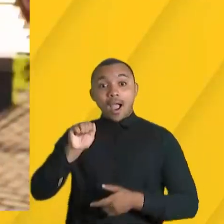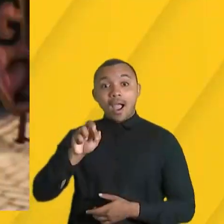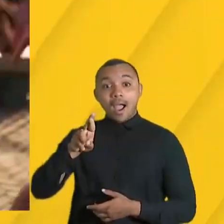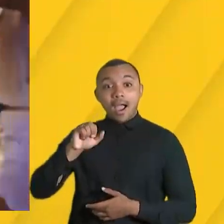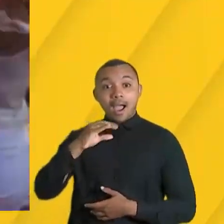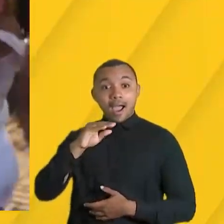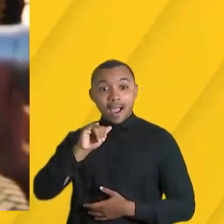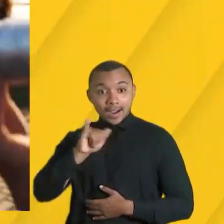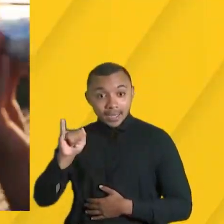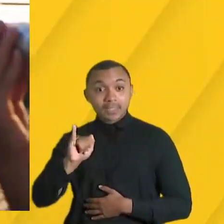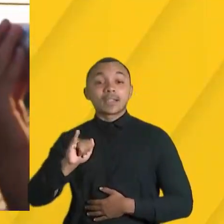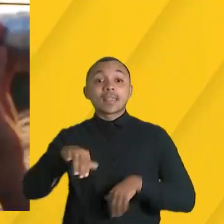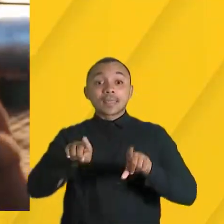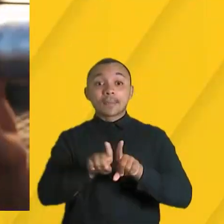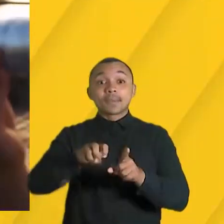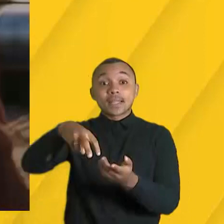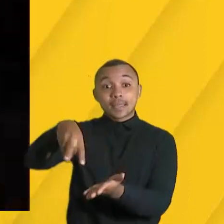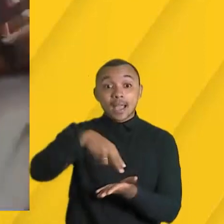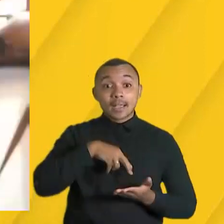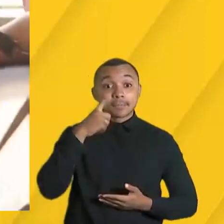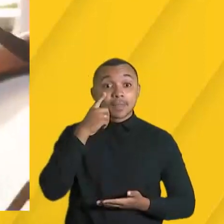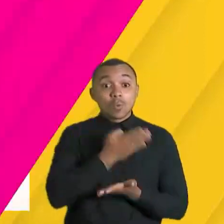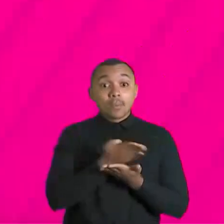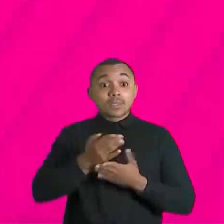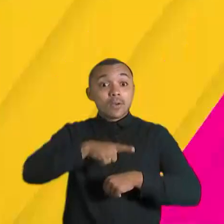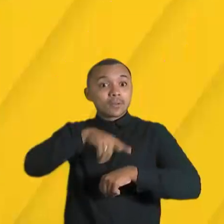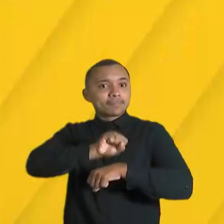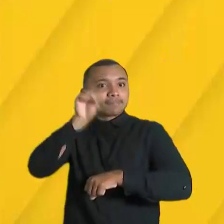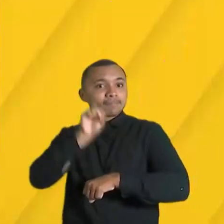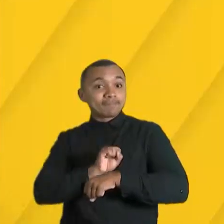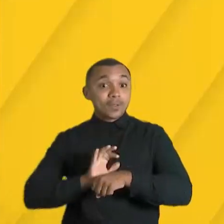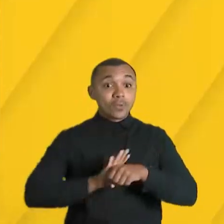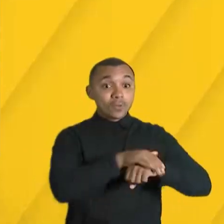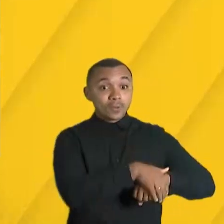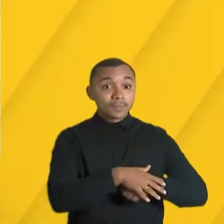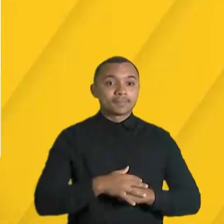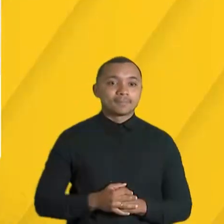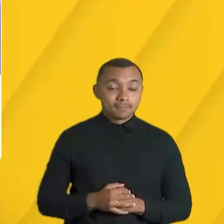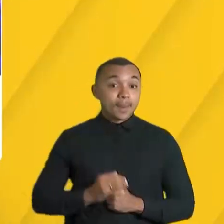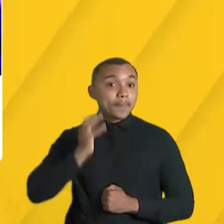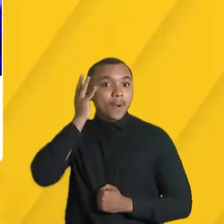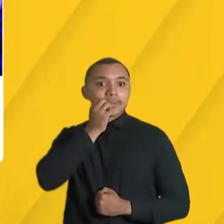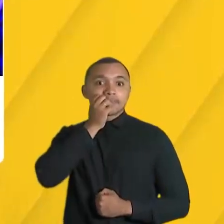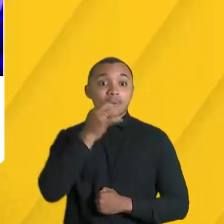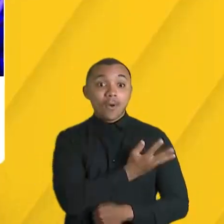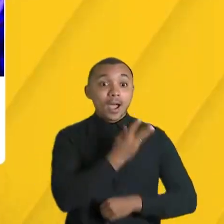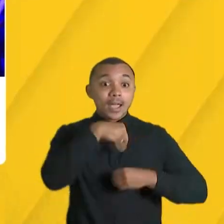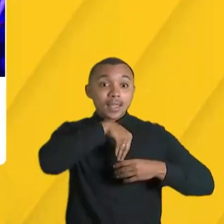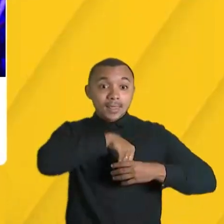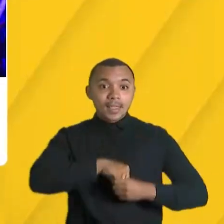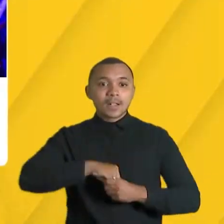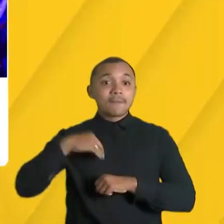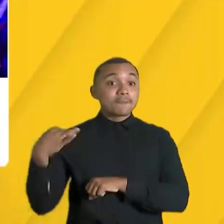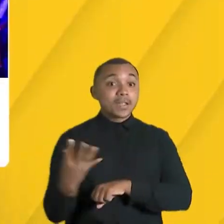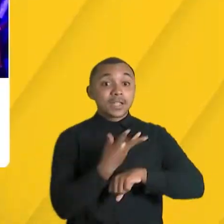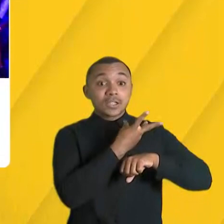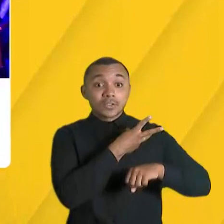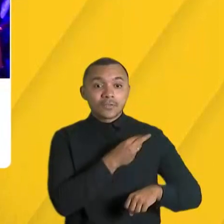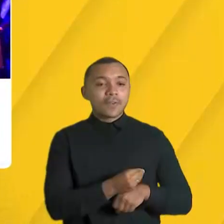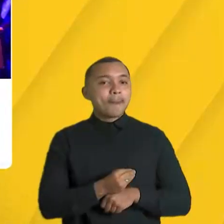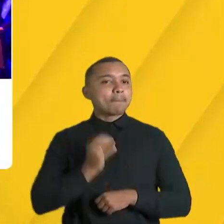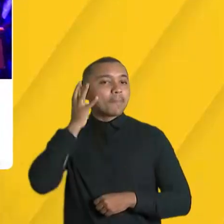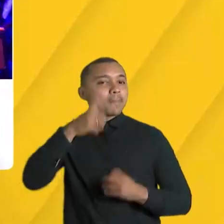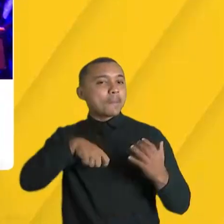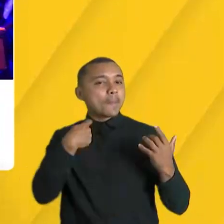blocos de maracatu da cidade. Começa às 8 da noite. Tem música boa também no Festival Jazz e Blues, em Guaramiranga,